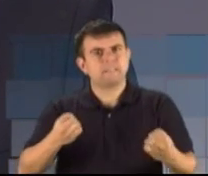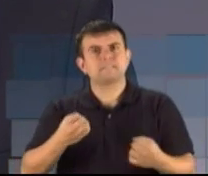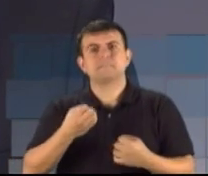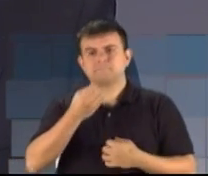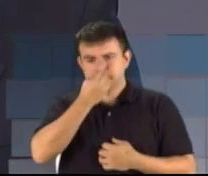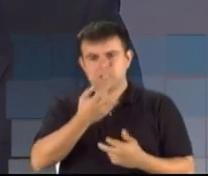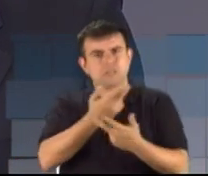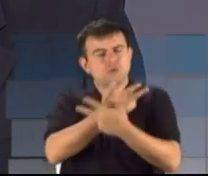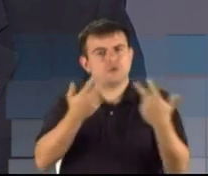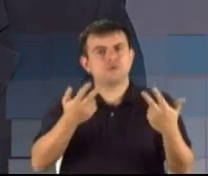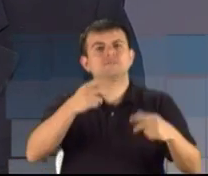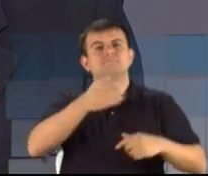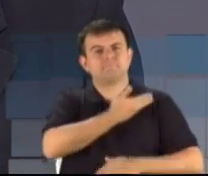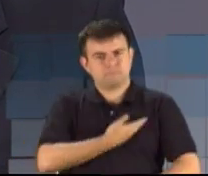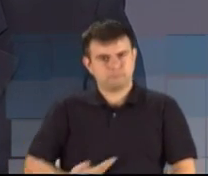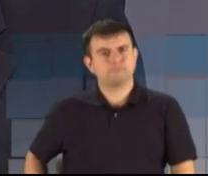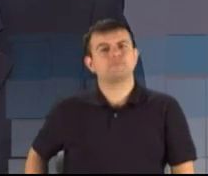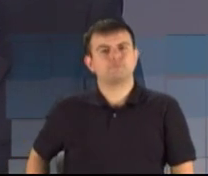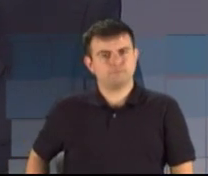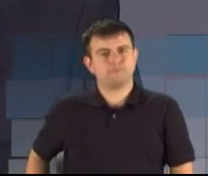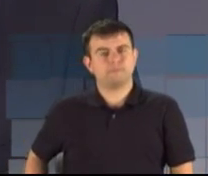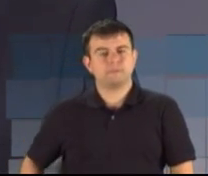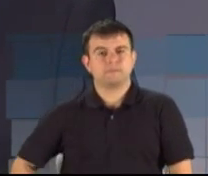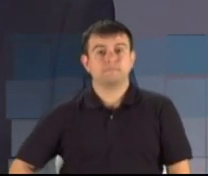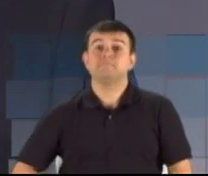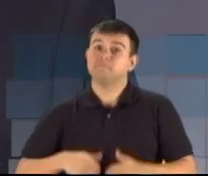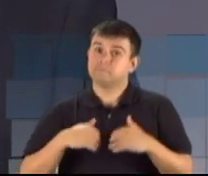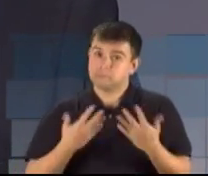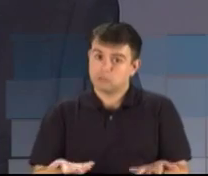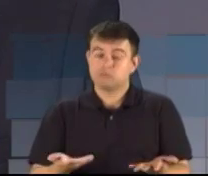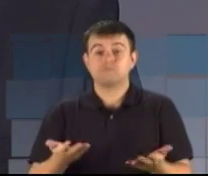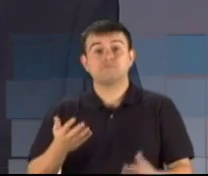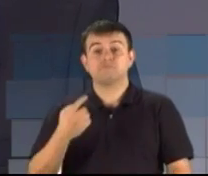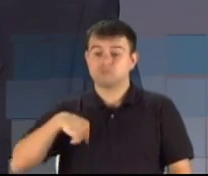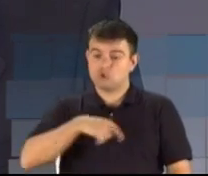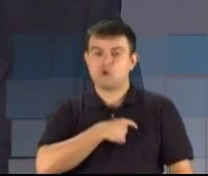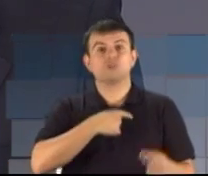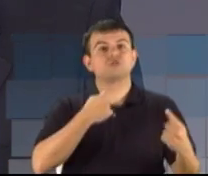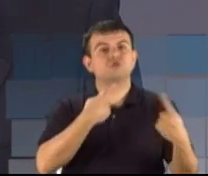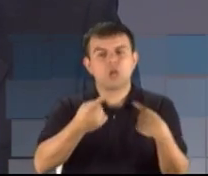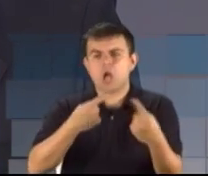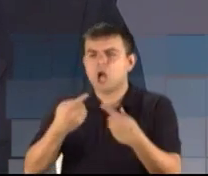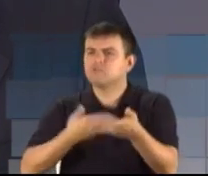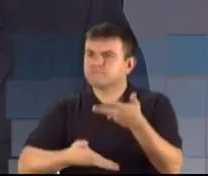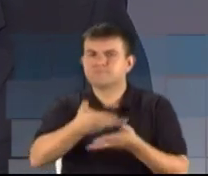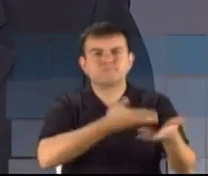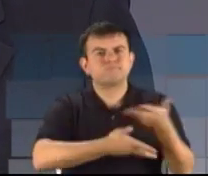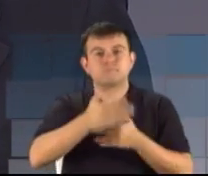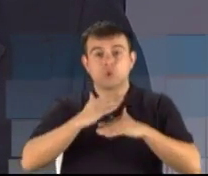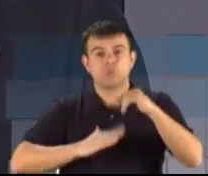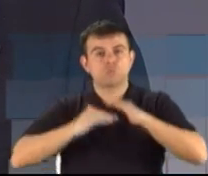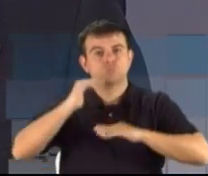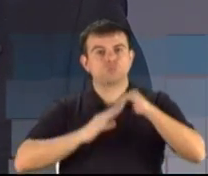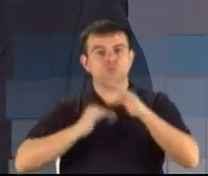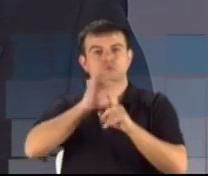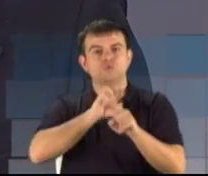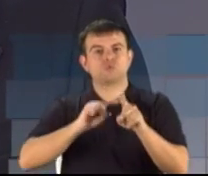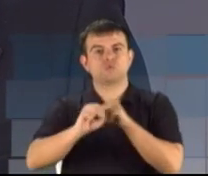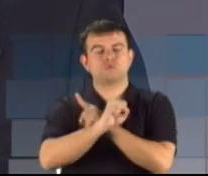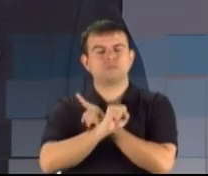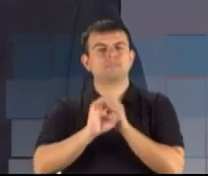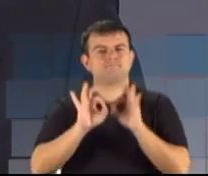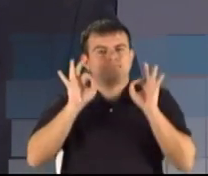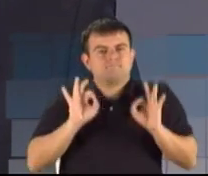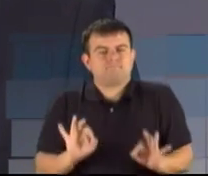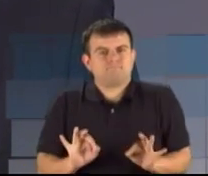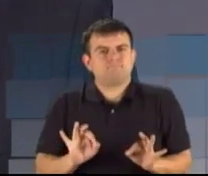público. Nós, desta forma, com muito diálogo na construção de uma sociedade digna, de um Estado